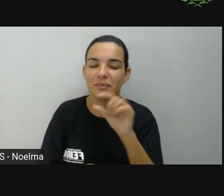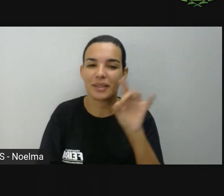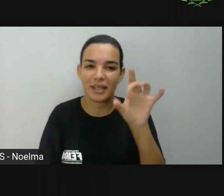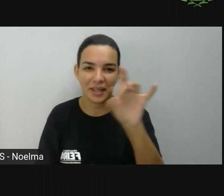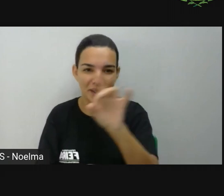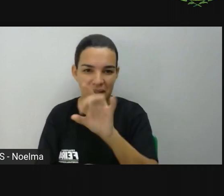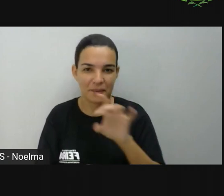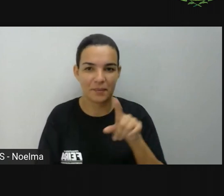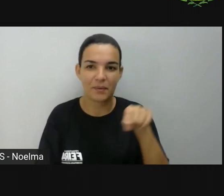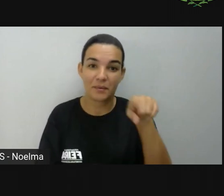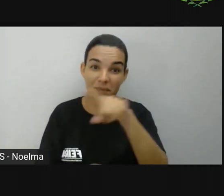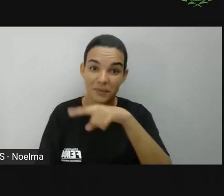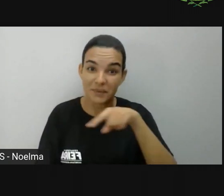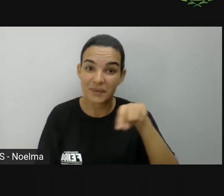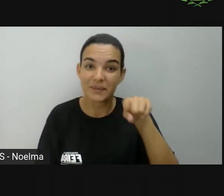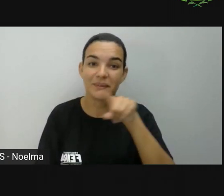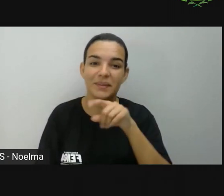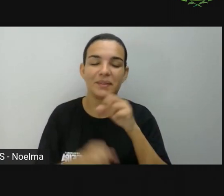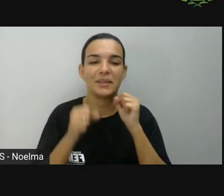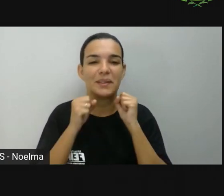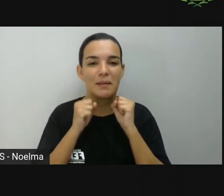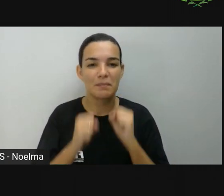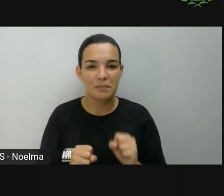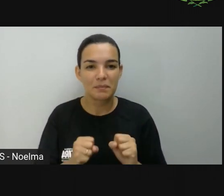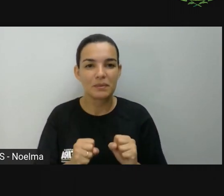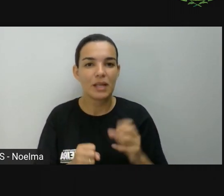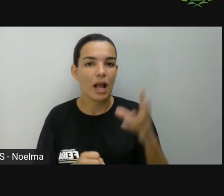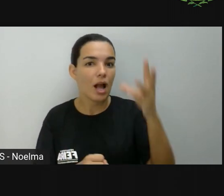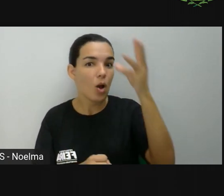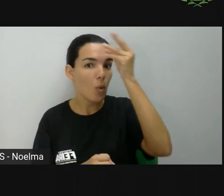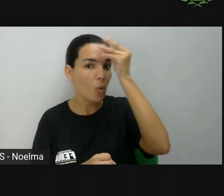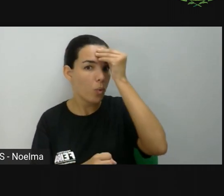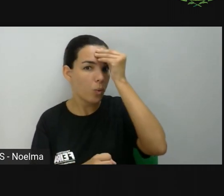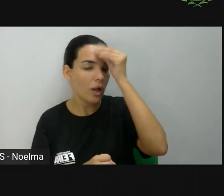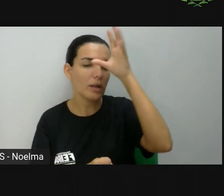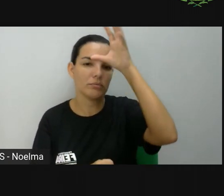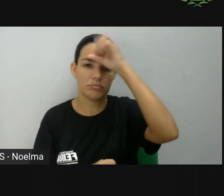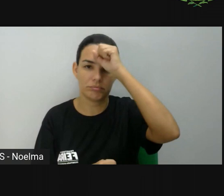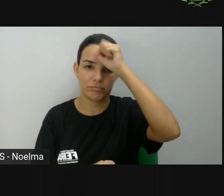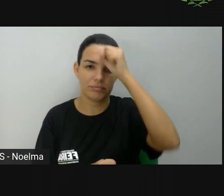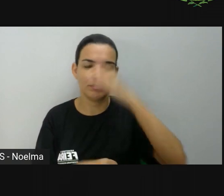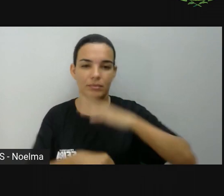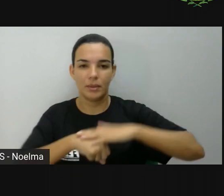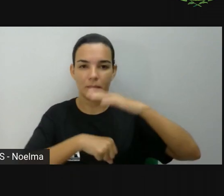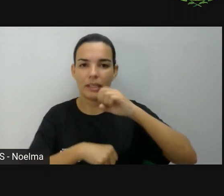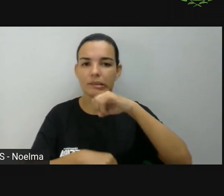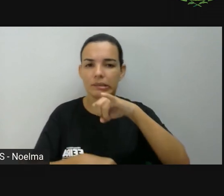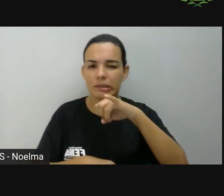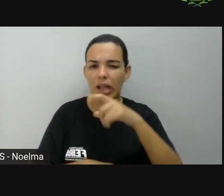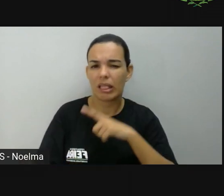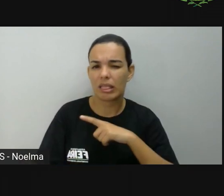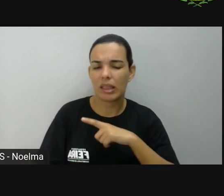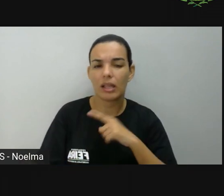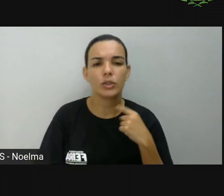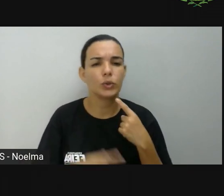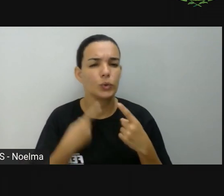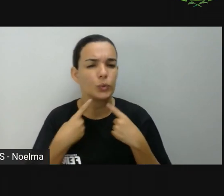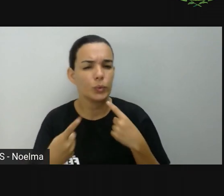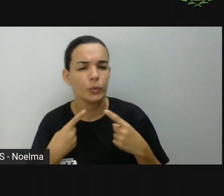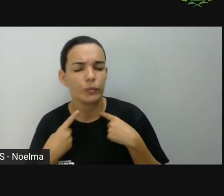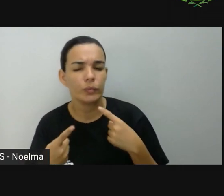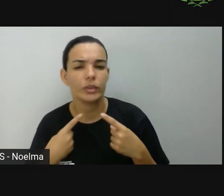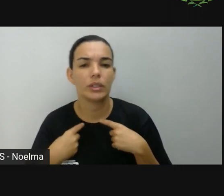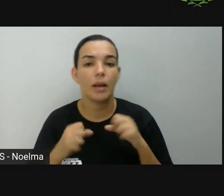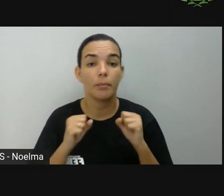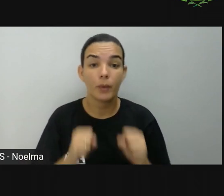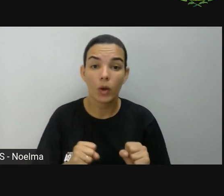assim vocês poderem né puderem aí absorver o máximo desse conteúdo se sentirem qualquer tipo de dúvida vejam